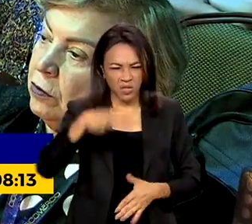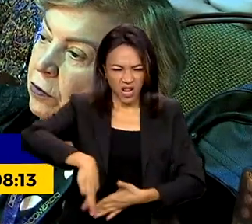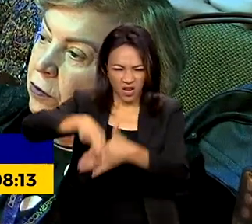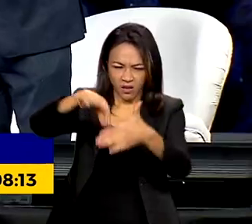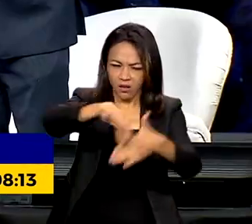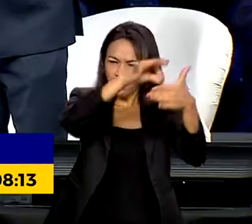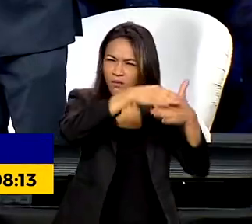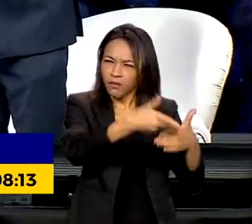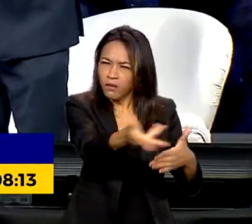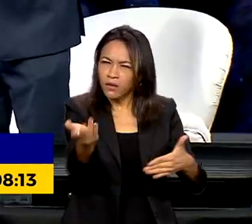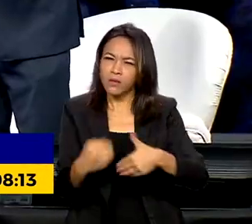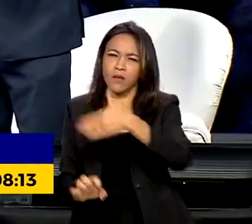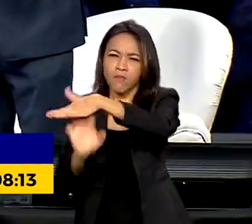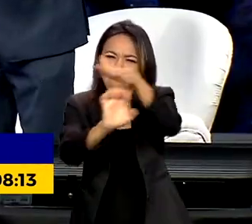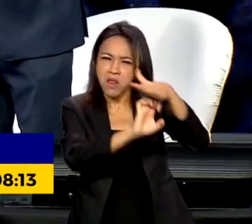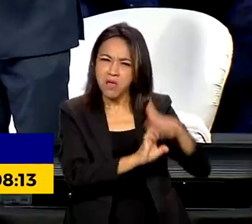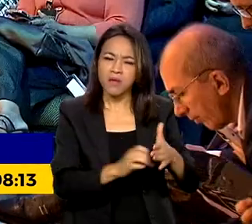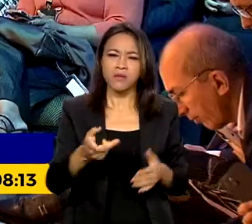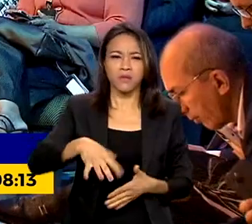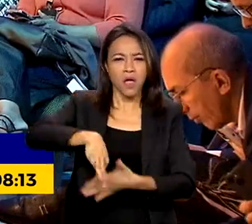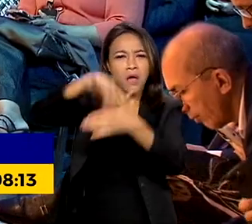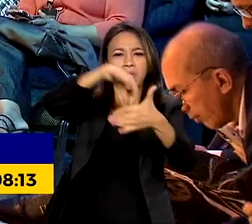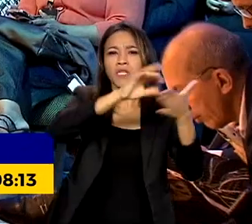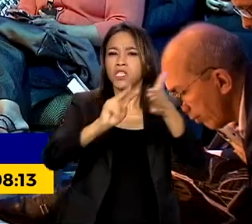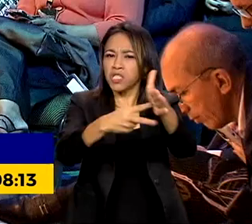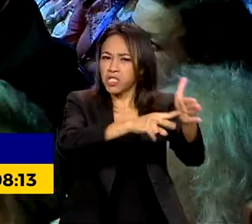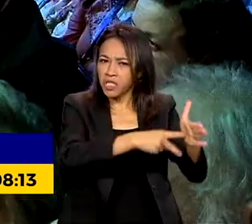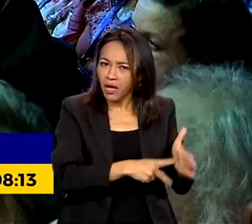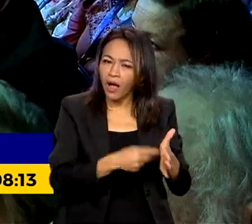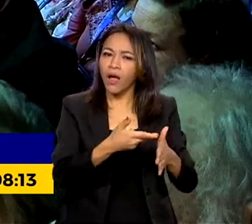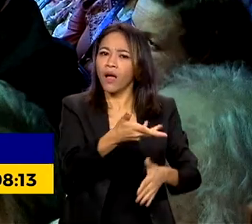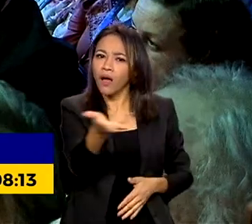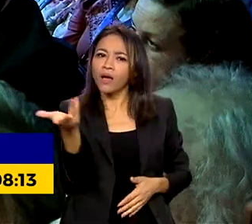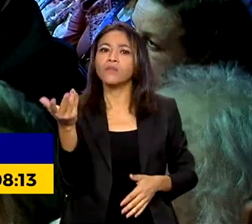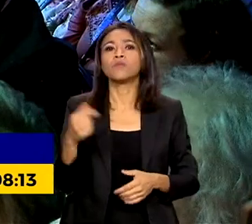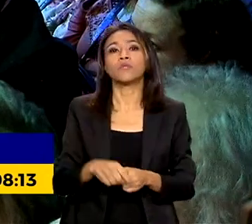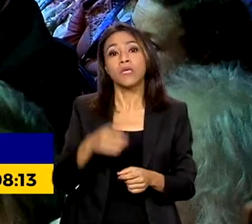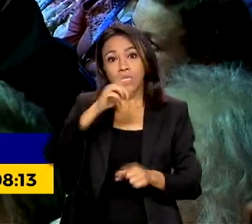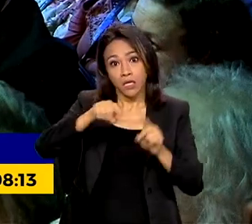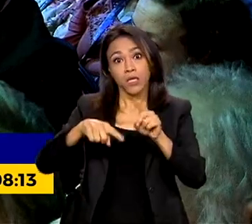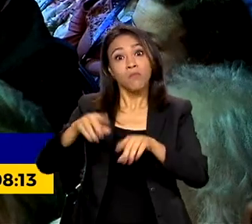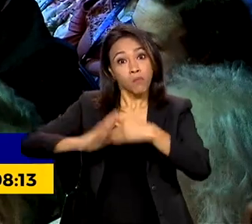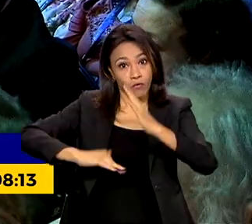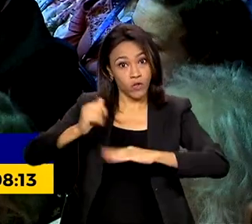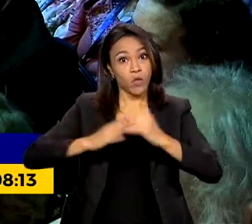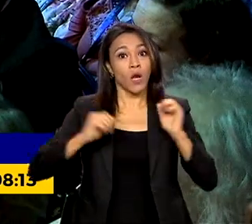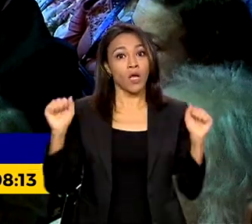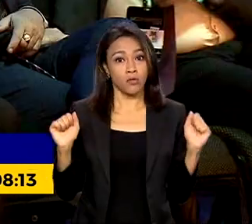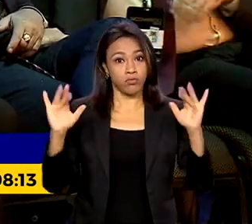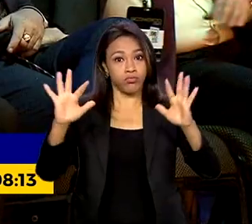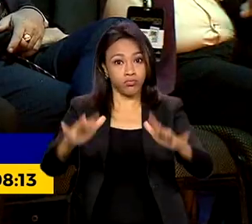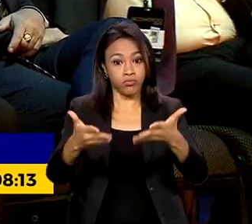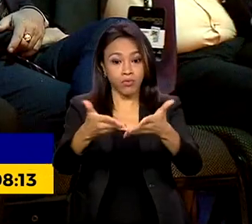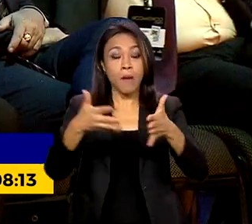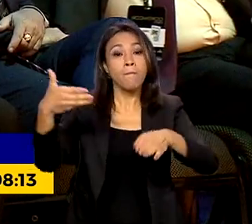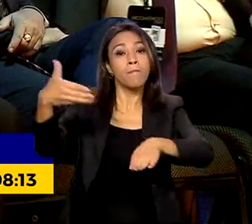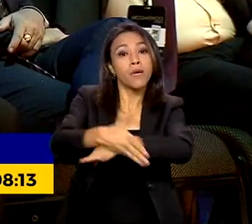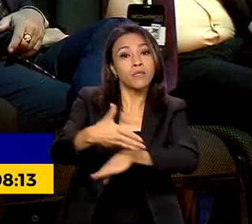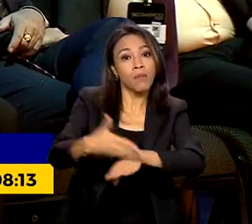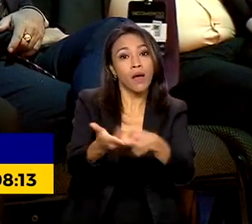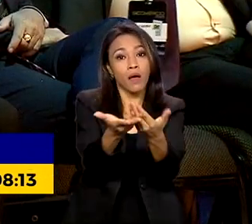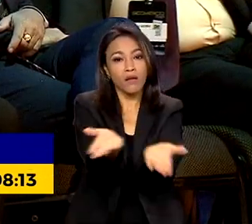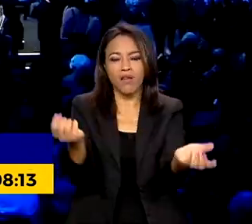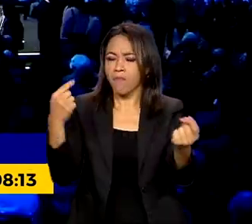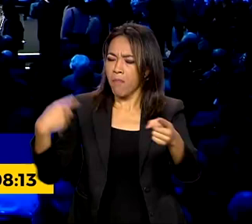empresariais, representantes de sindicatos, patronais e de empregados e profissionais do setor participam